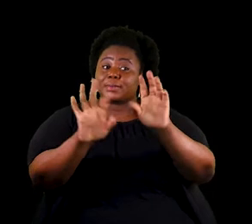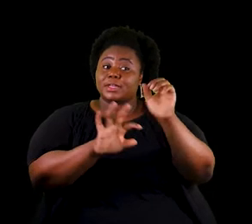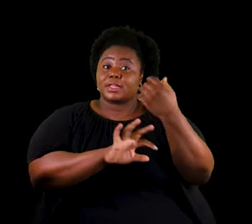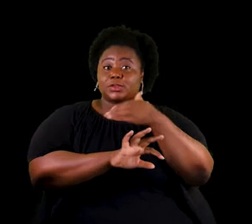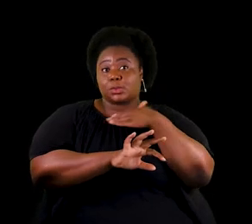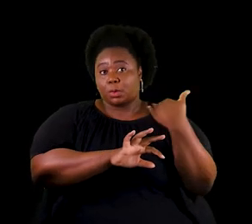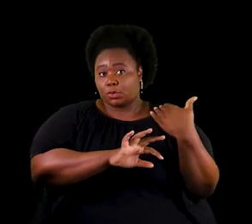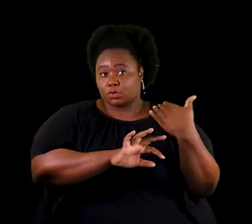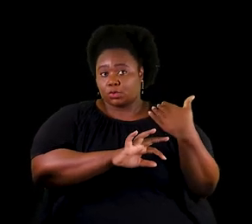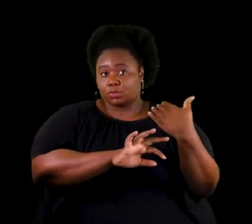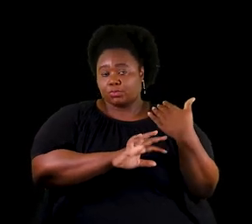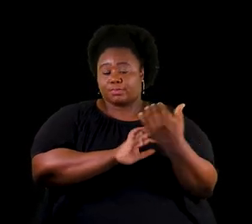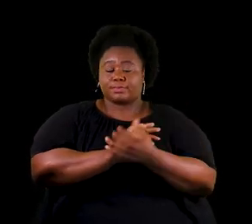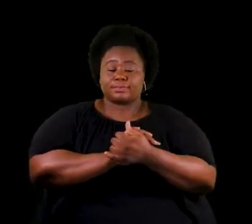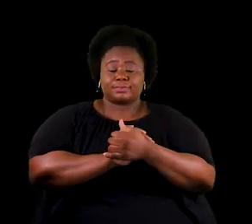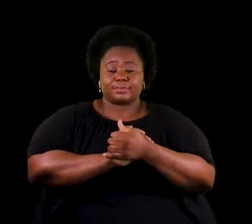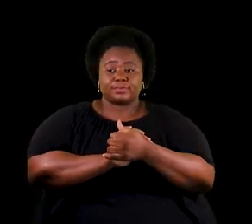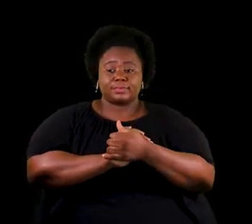morte.